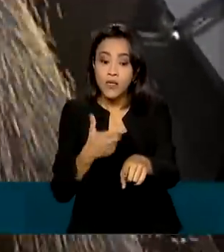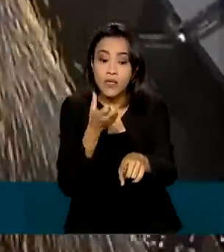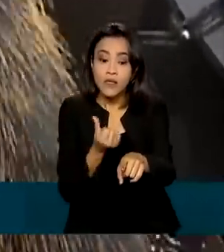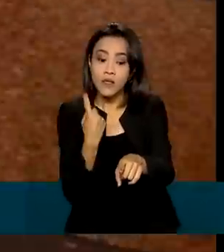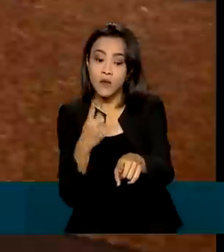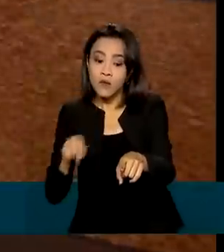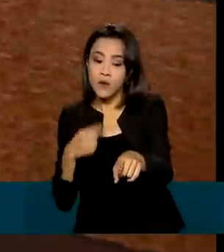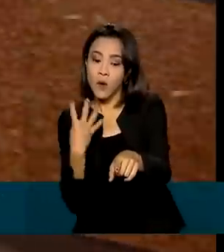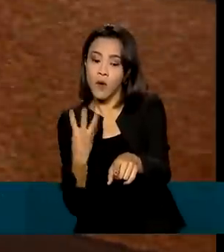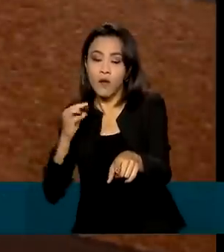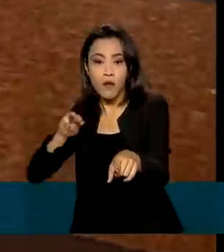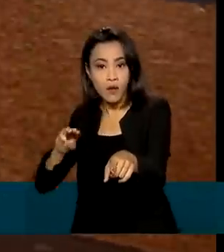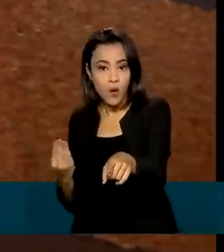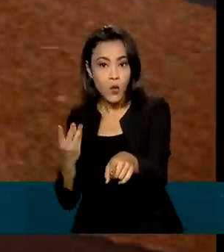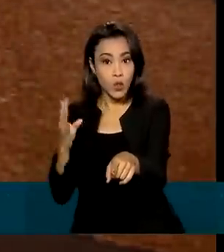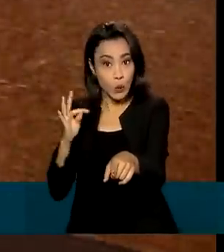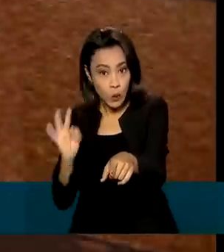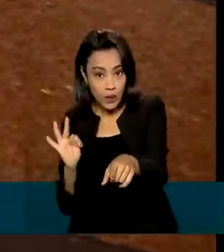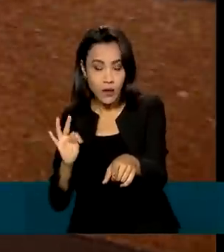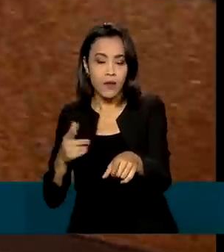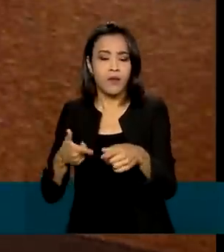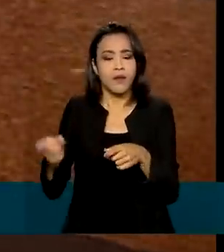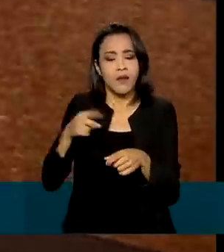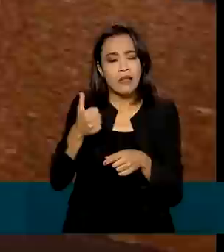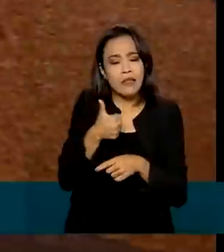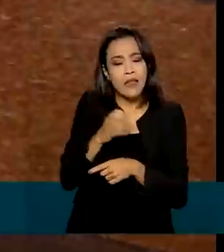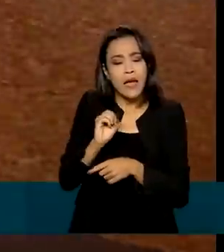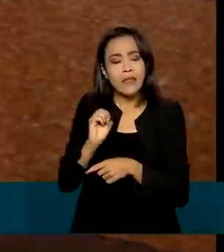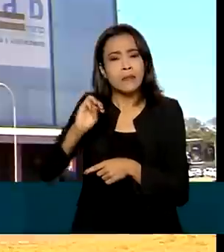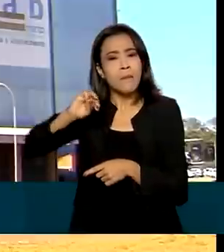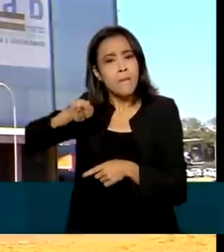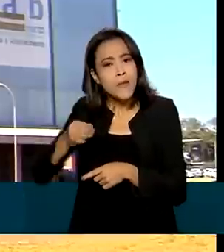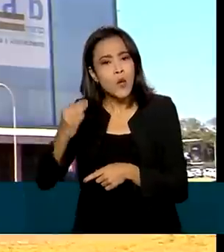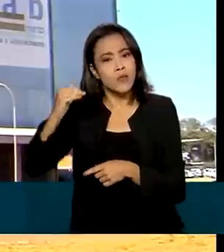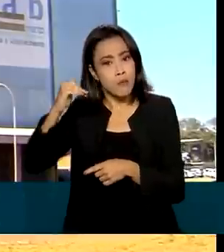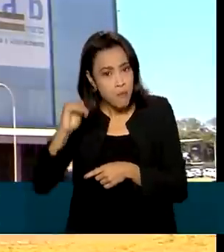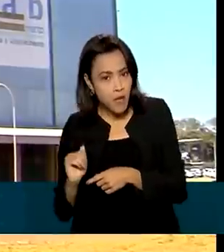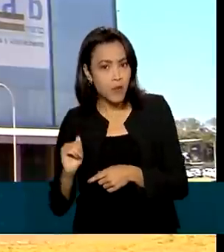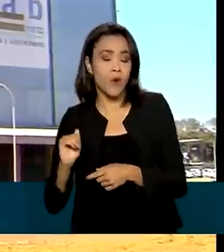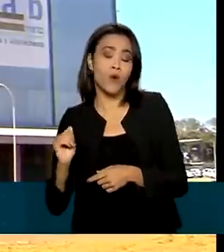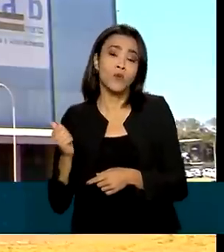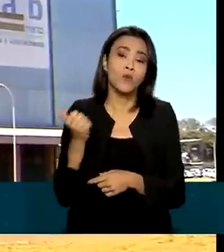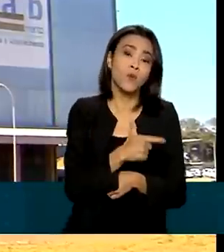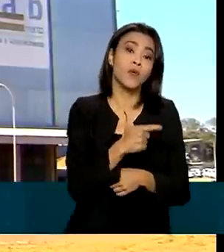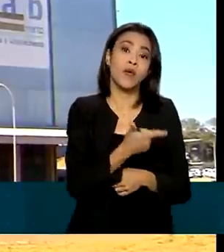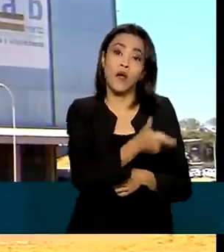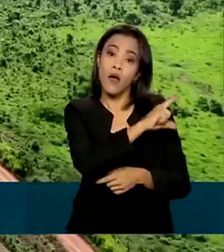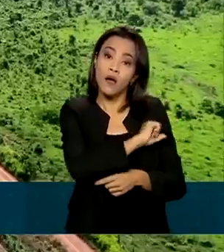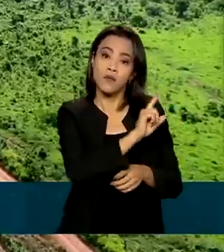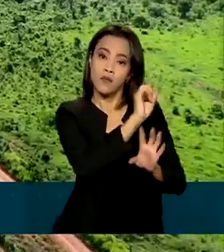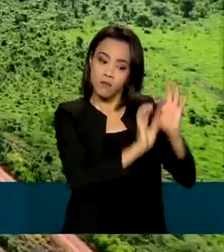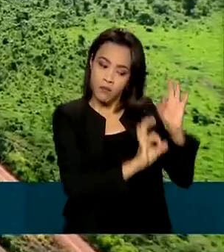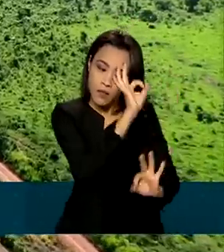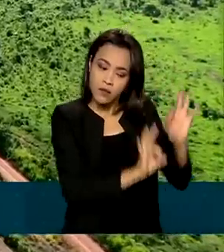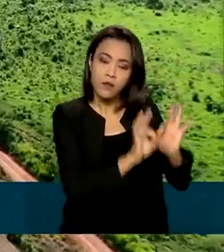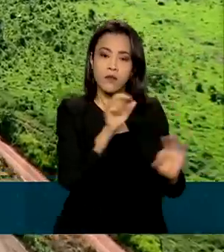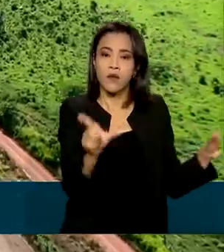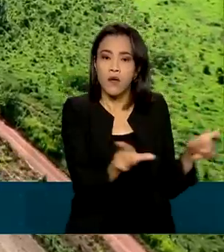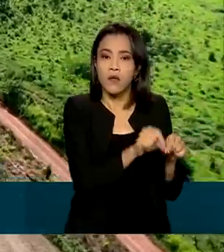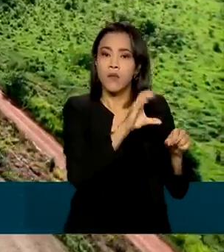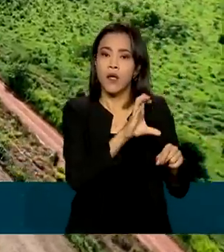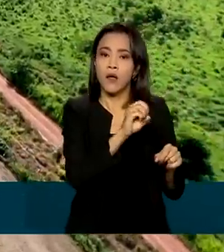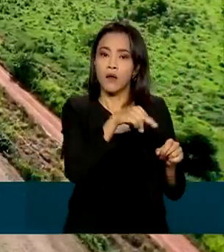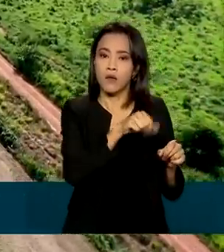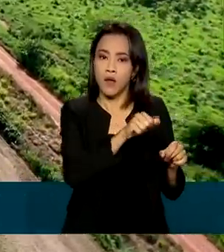toneladas, cerca de 10 milhões de toneladas a menos do que o estimado pela Conab. O levantamento do